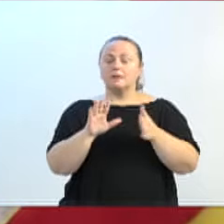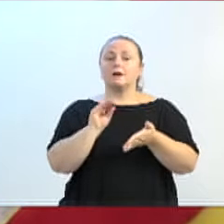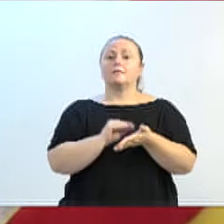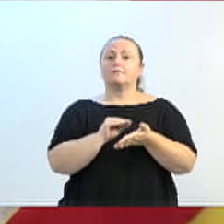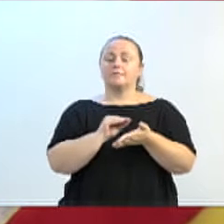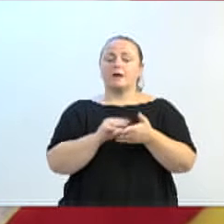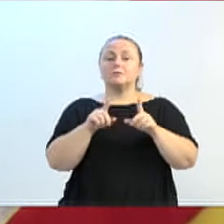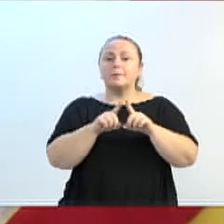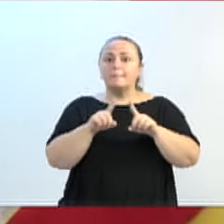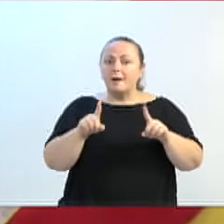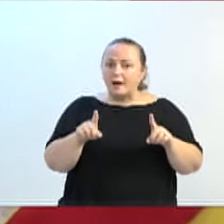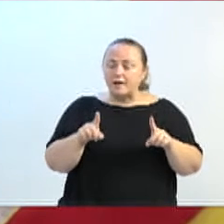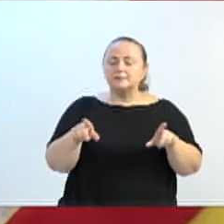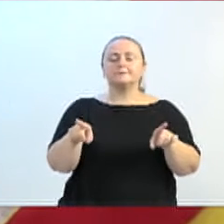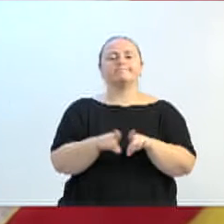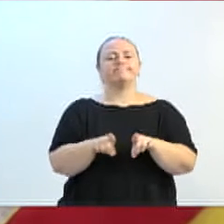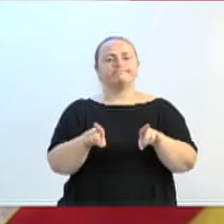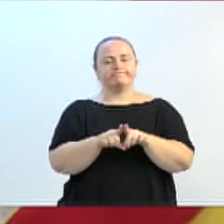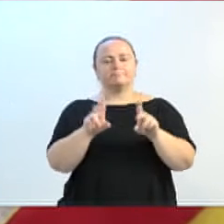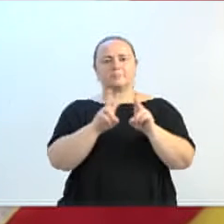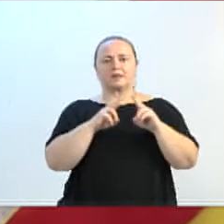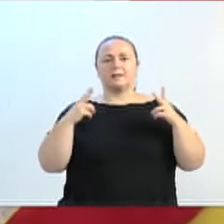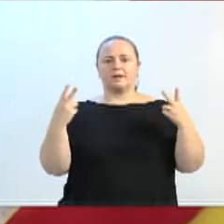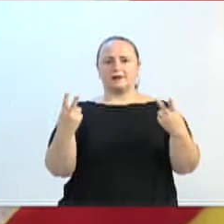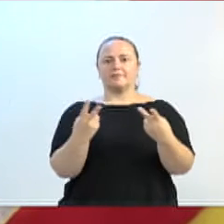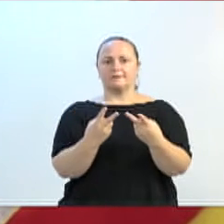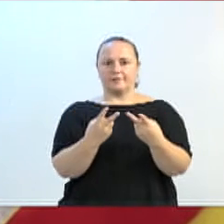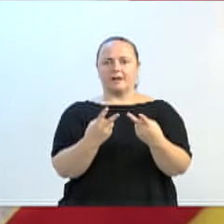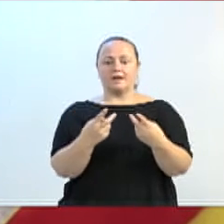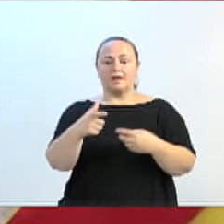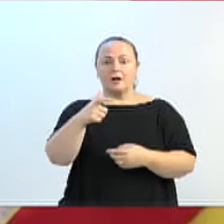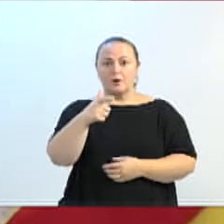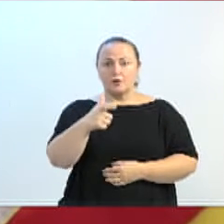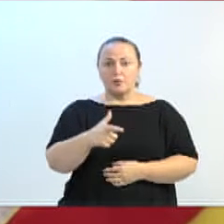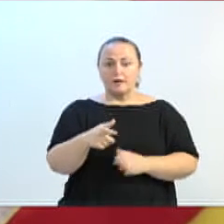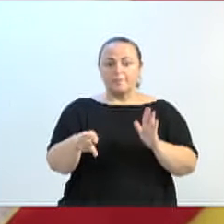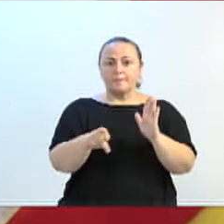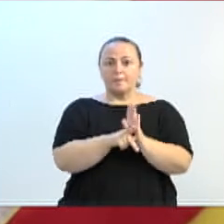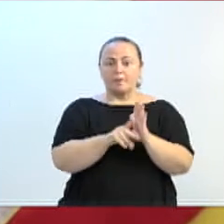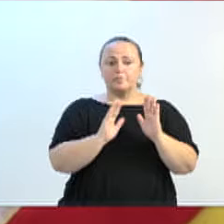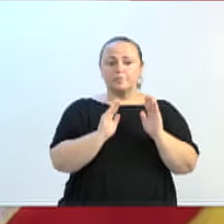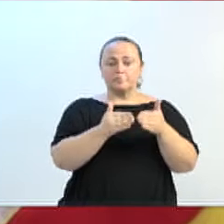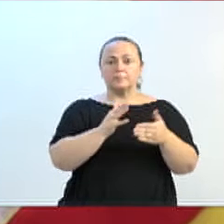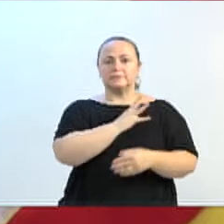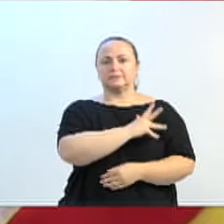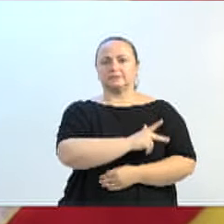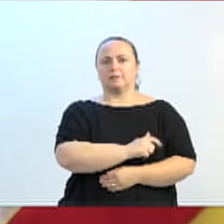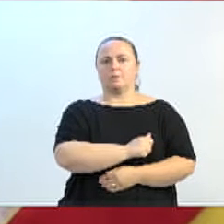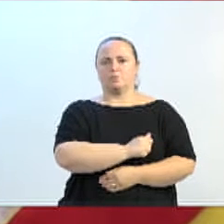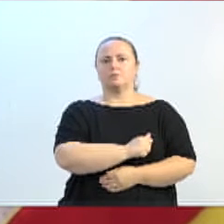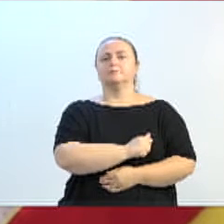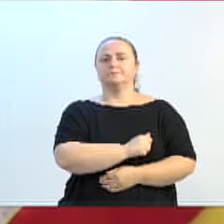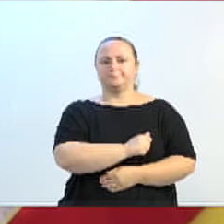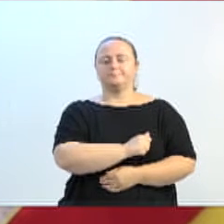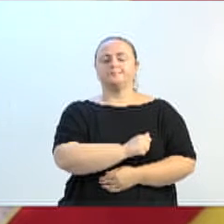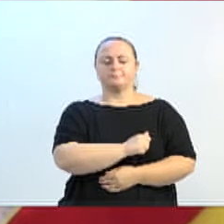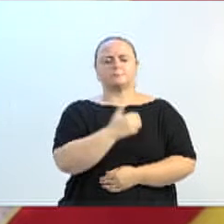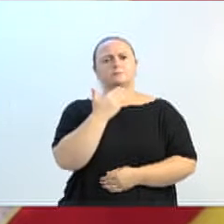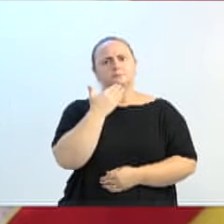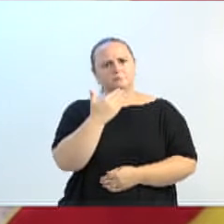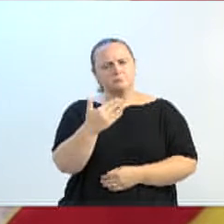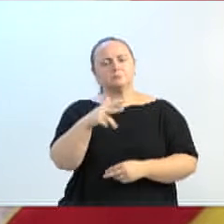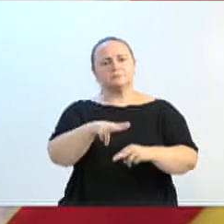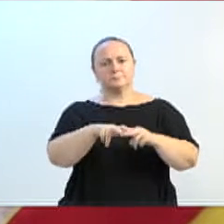mas nós precisamos também que o bairro da Velha tenha uma base do SAMU. Então, fica aqui o nosso pedido, porque quando nós falamos com o